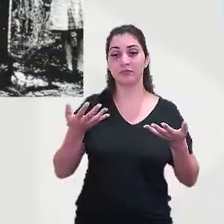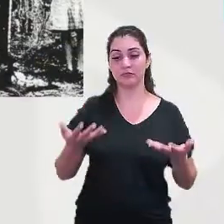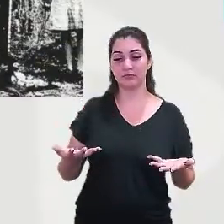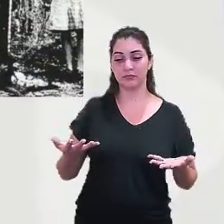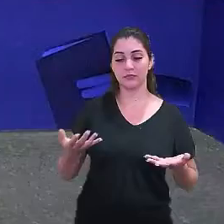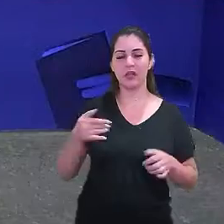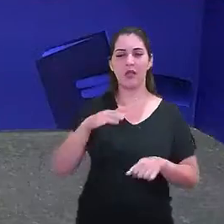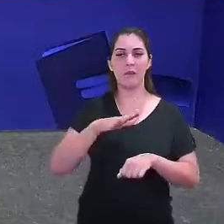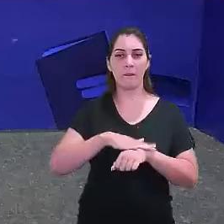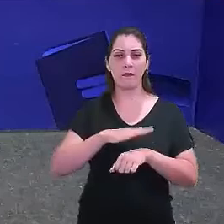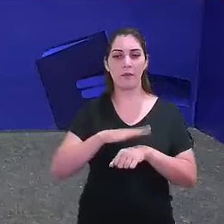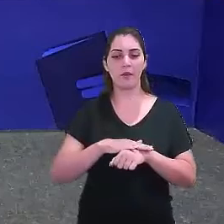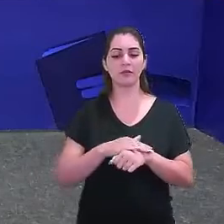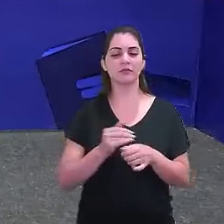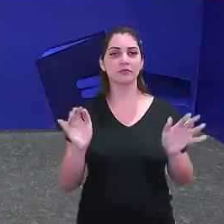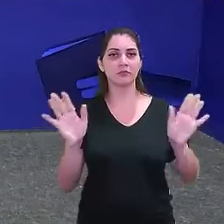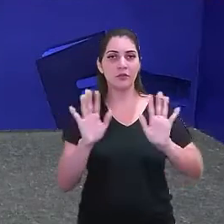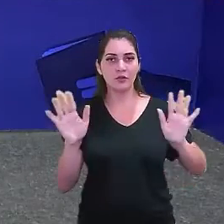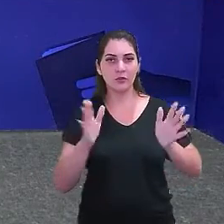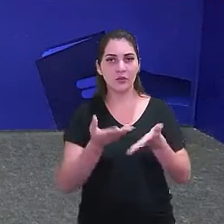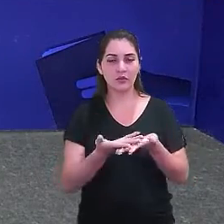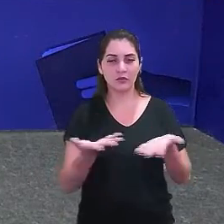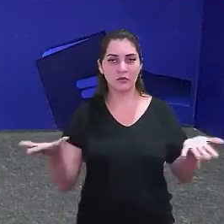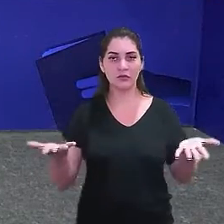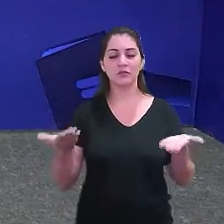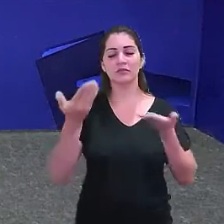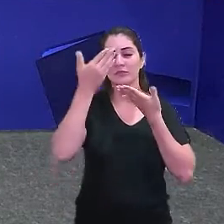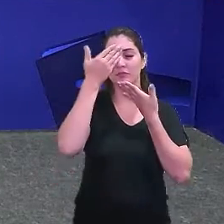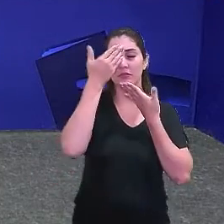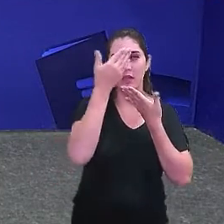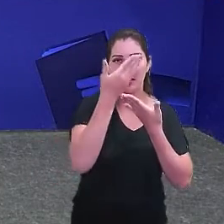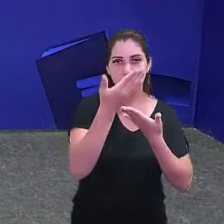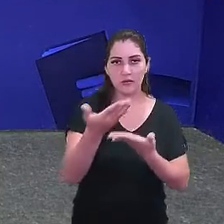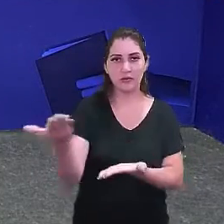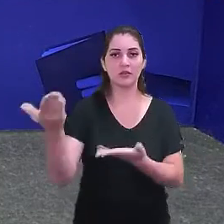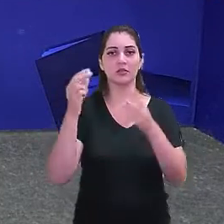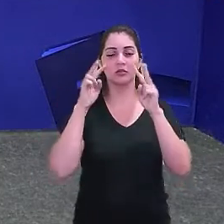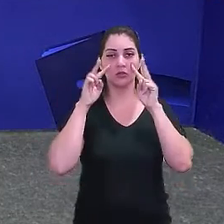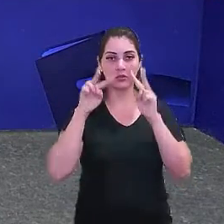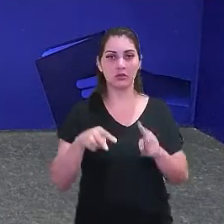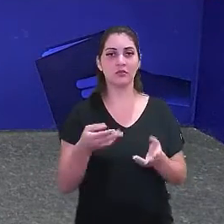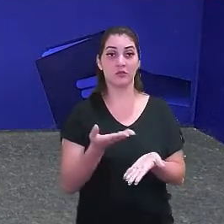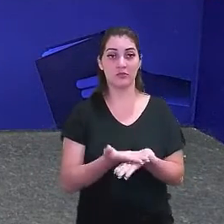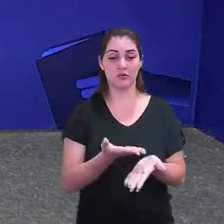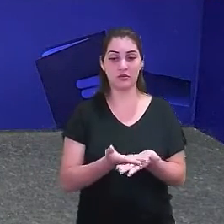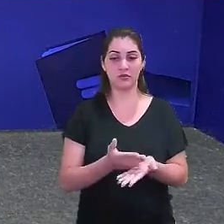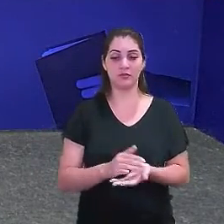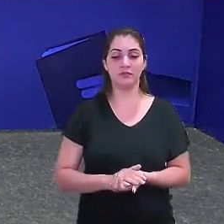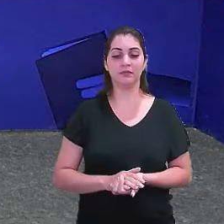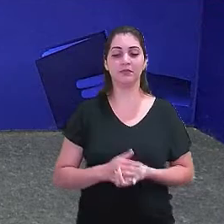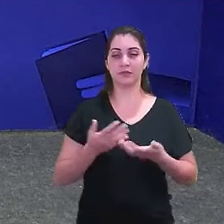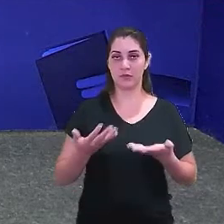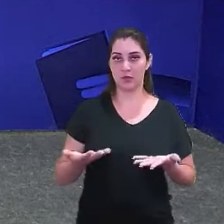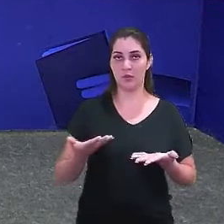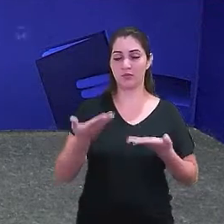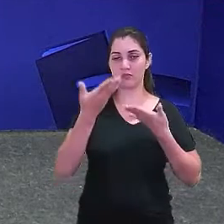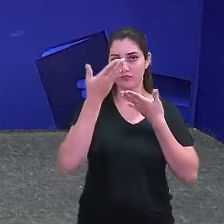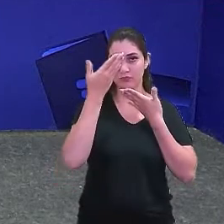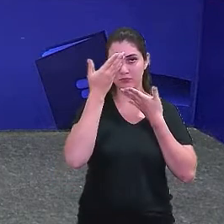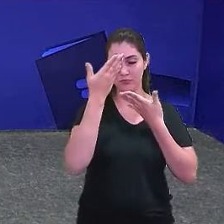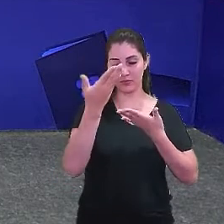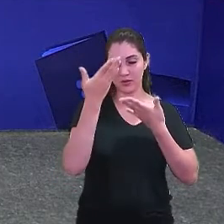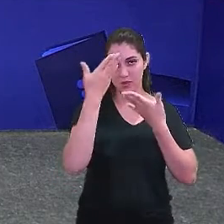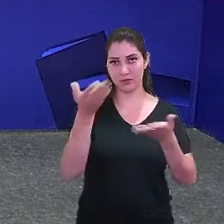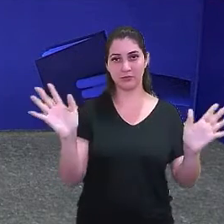Esse é aquele momento que eu me despeço de vocês. Agradeço muito por vocês terem assistido a essa aula. Então, obrigada para todos.